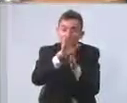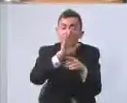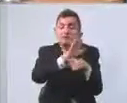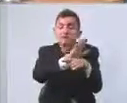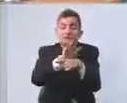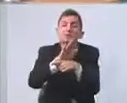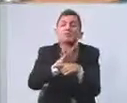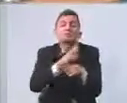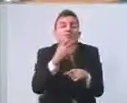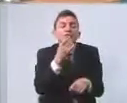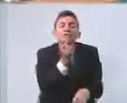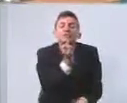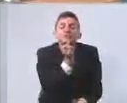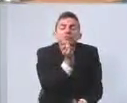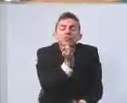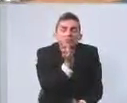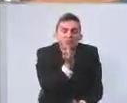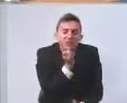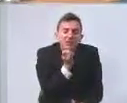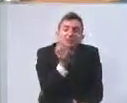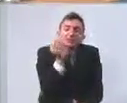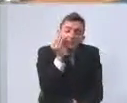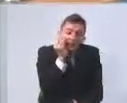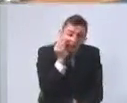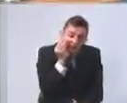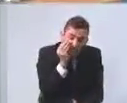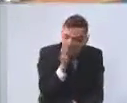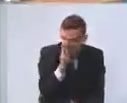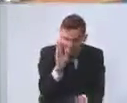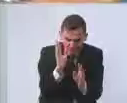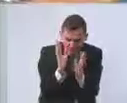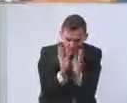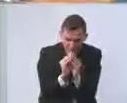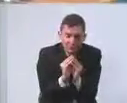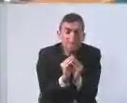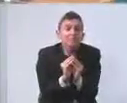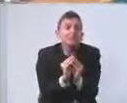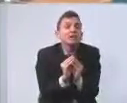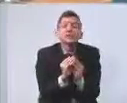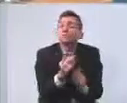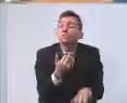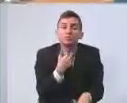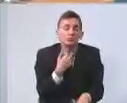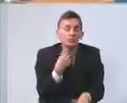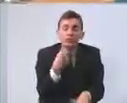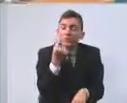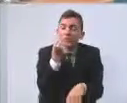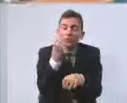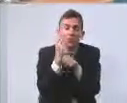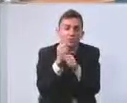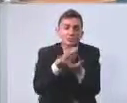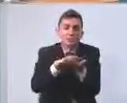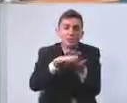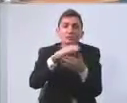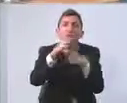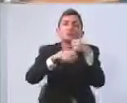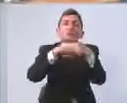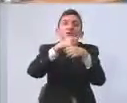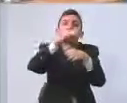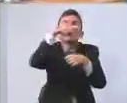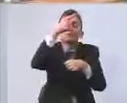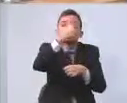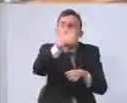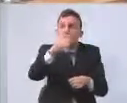toda uma tentativa, resumindo, não foi colocado o orçamento para 2013 para os